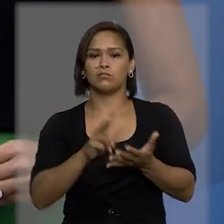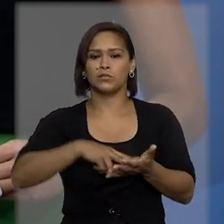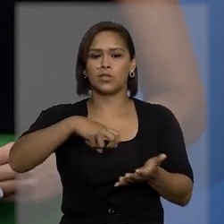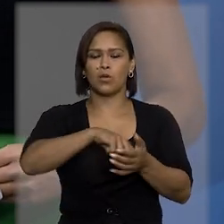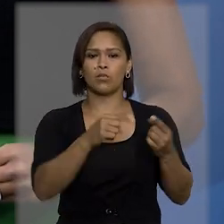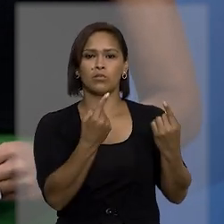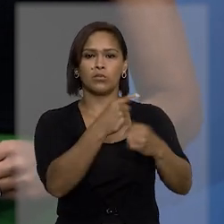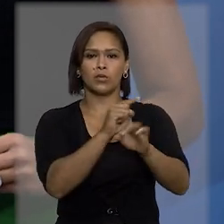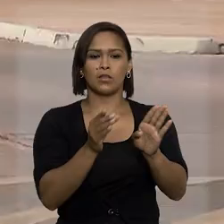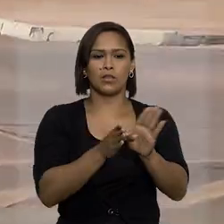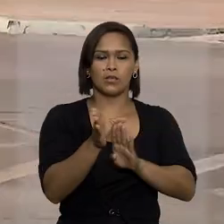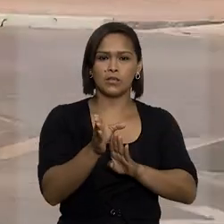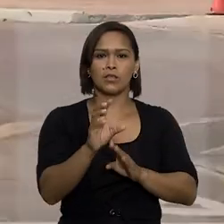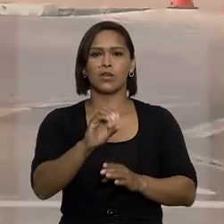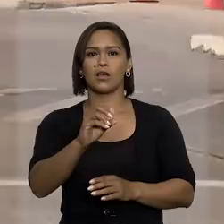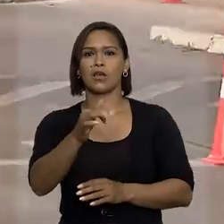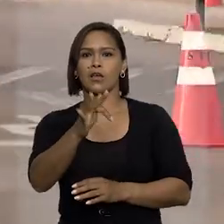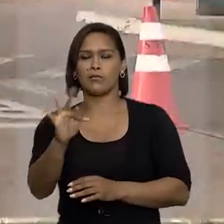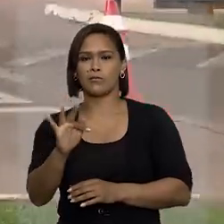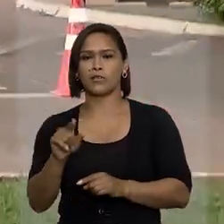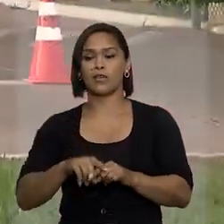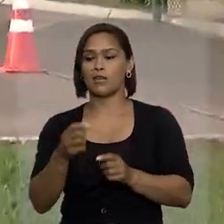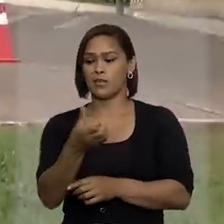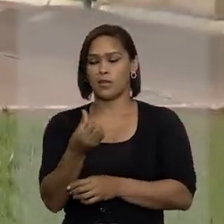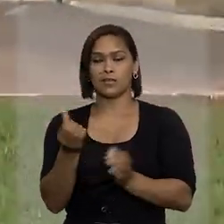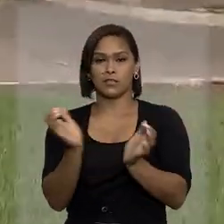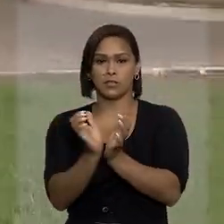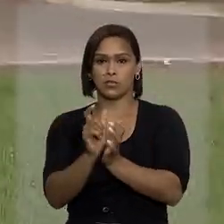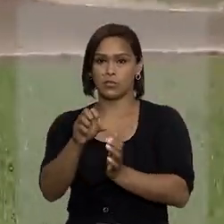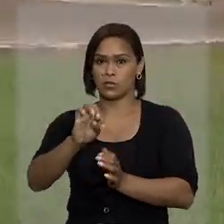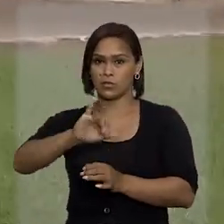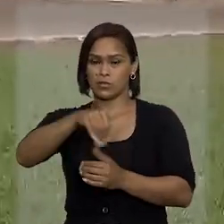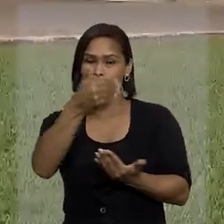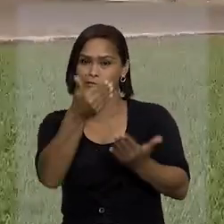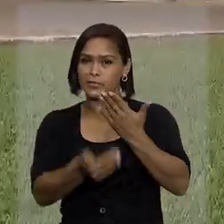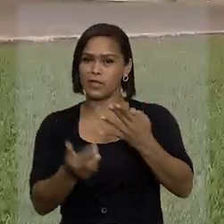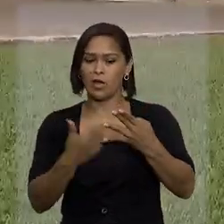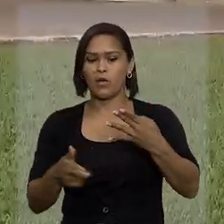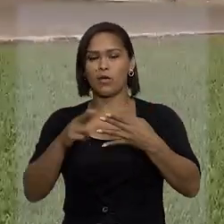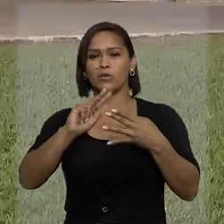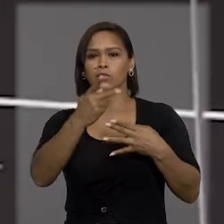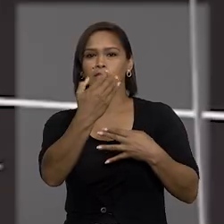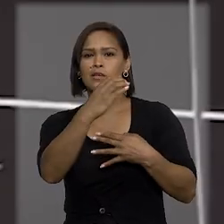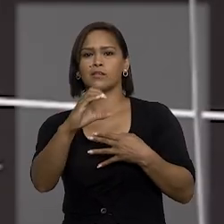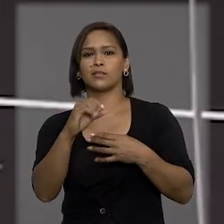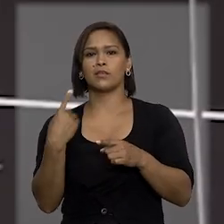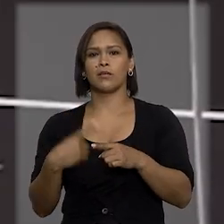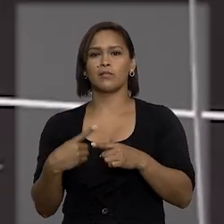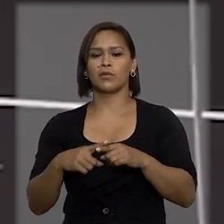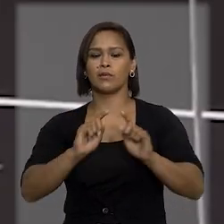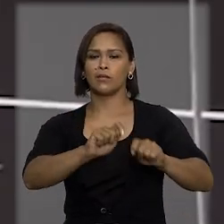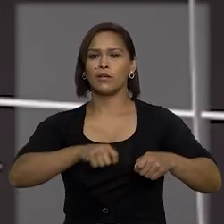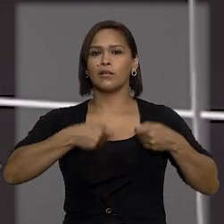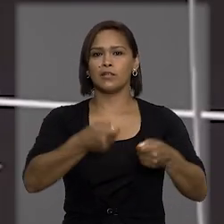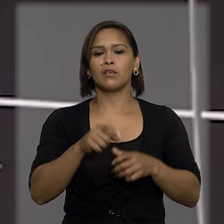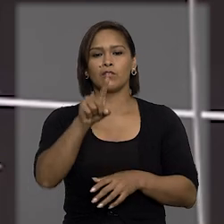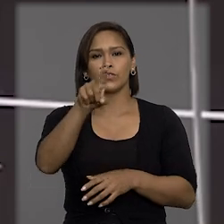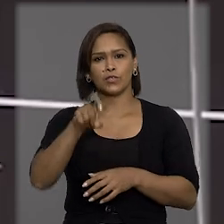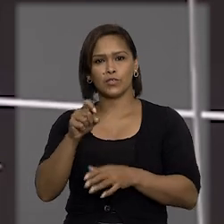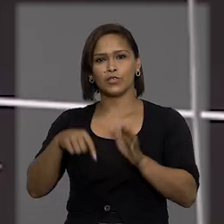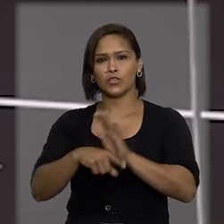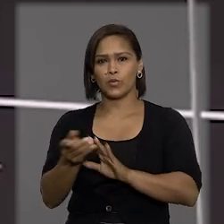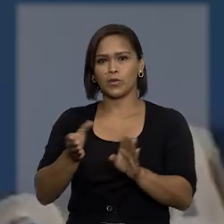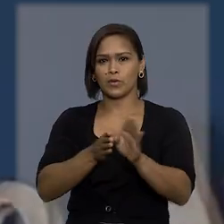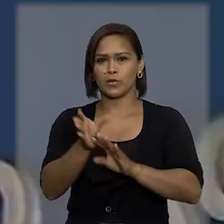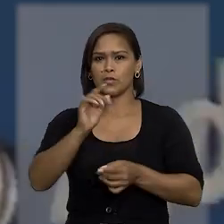-conselheiro do CARF. A sexta turma do STJ negou provimento ao recurso em habeas corpus, no qual a defesa de um ex-integrante do